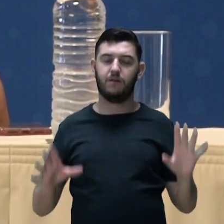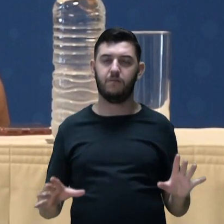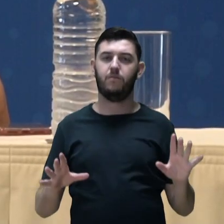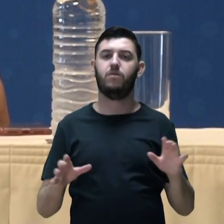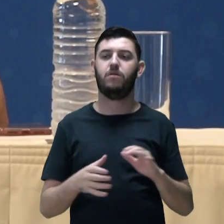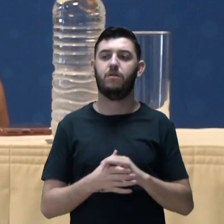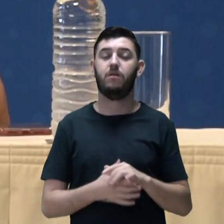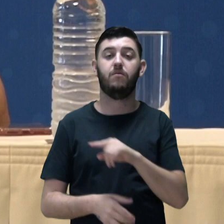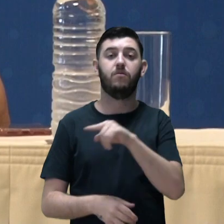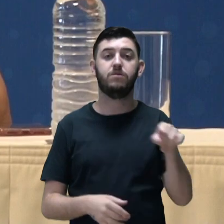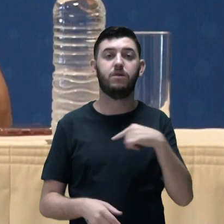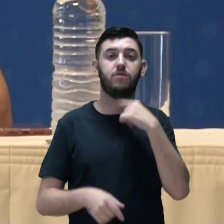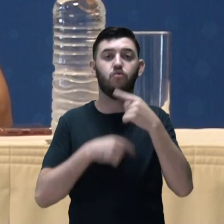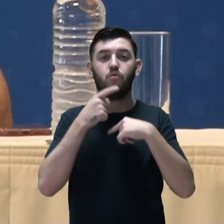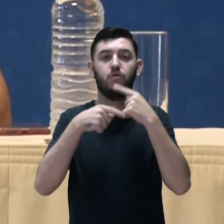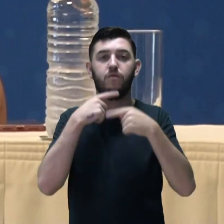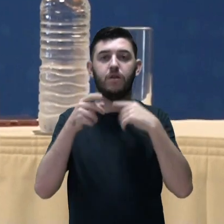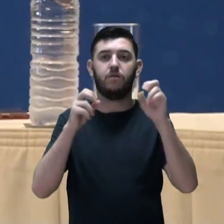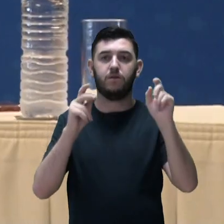disposição se vocês tiverem alguma dúvida.